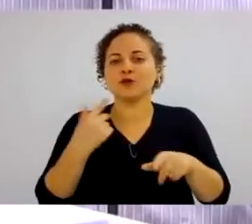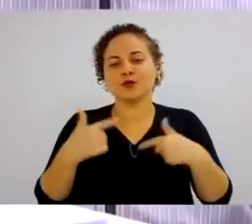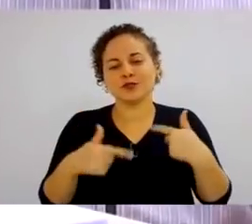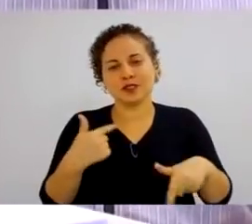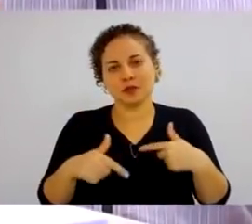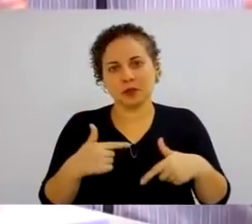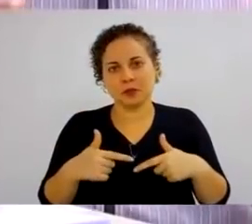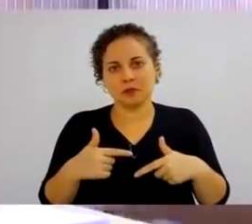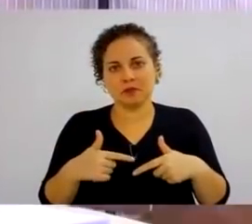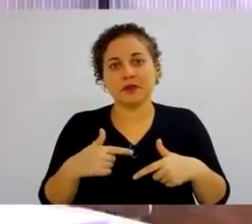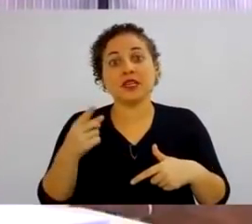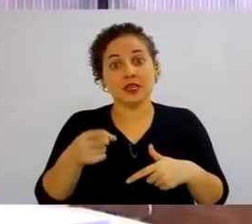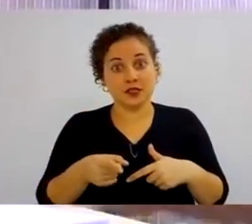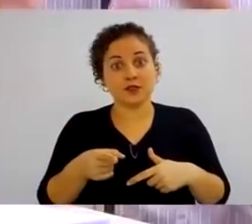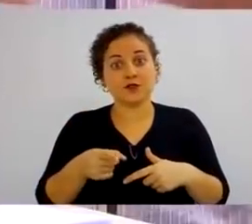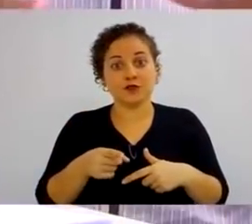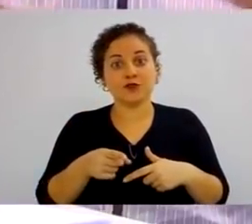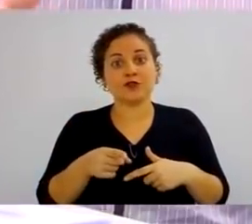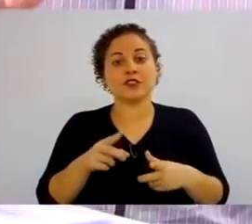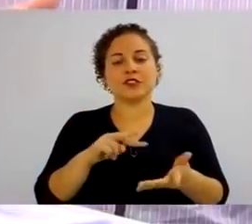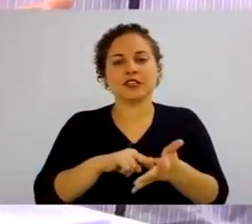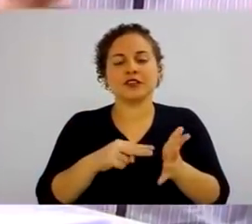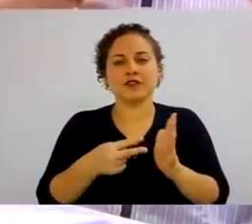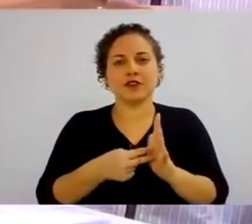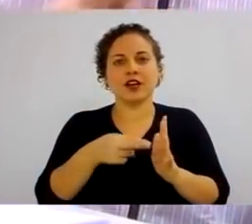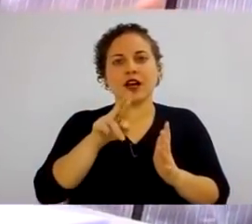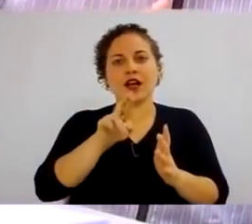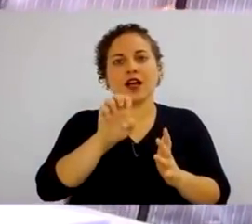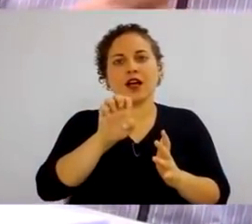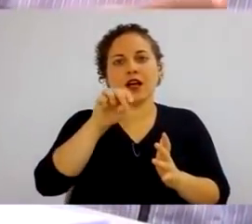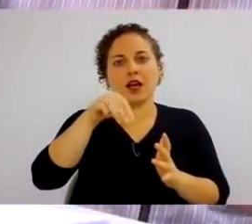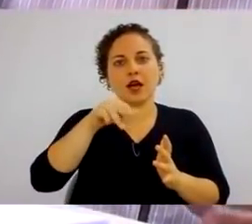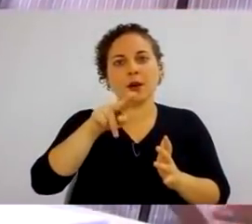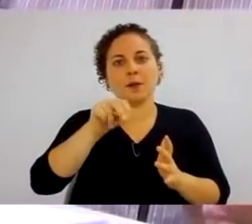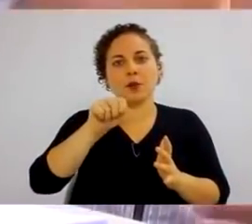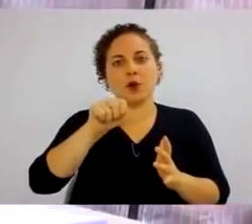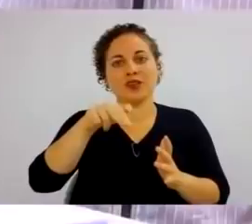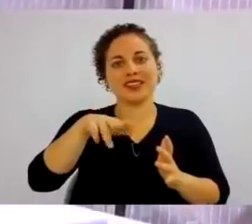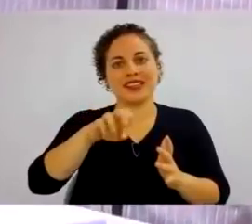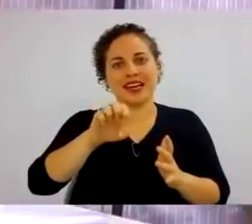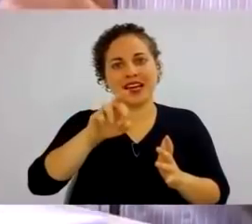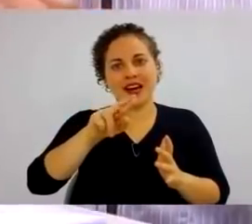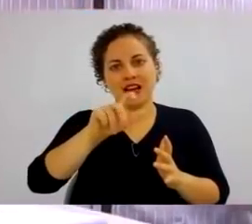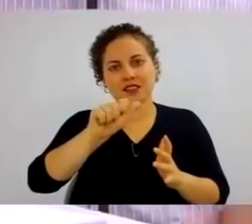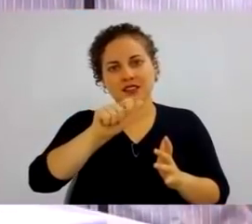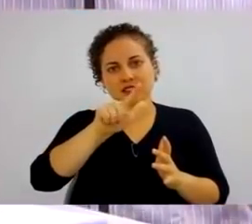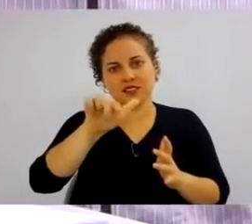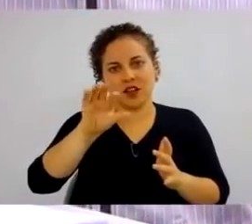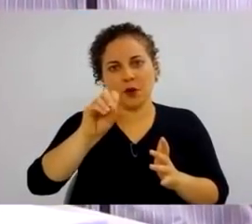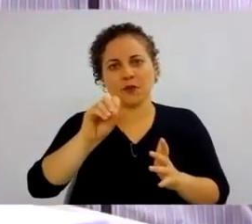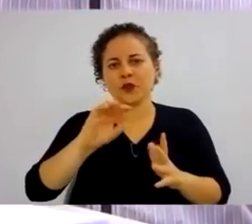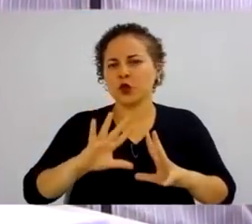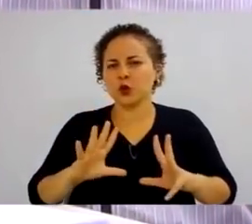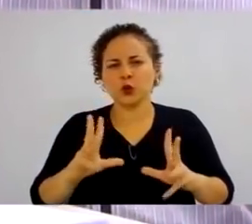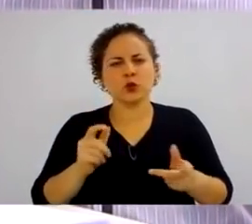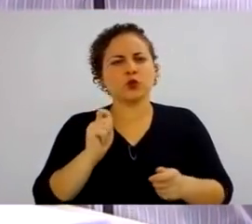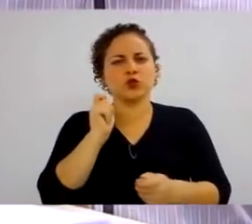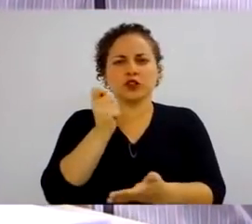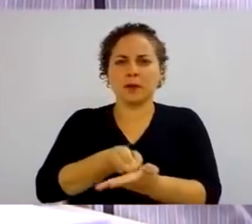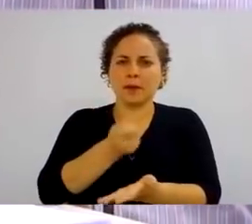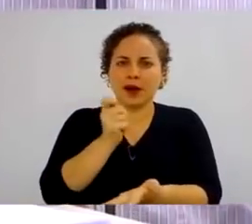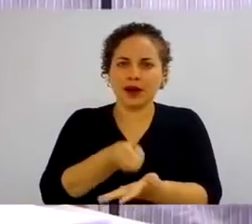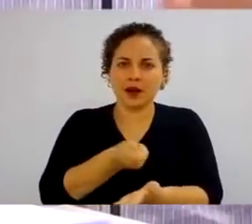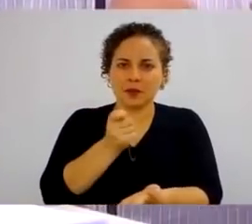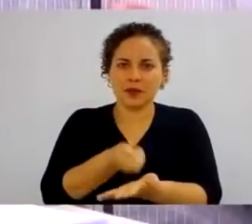trabalho. Isto é remuneração. A remuneração, neste caso, envolve todas as formas de pagamento